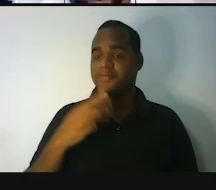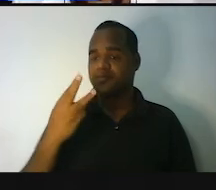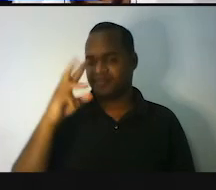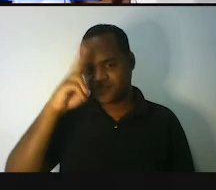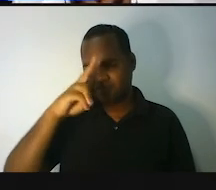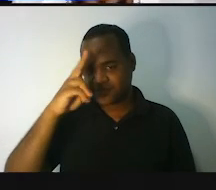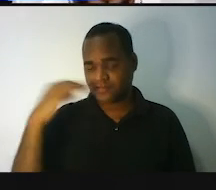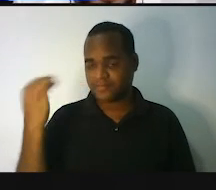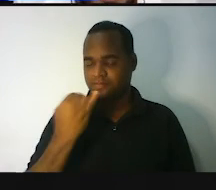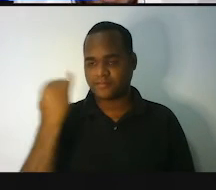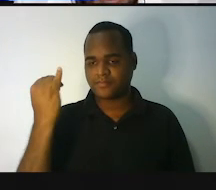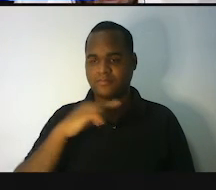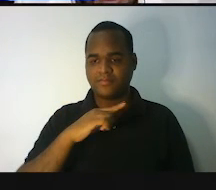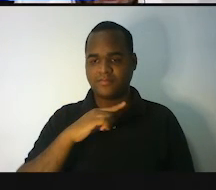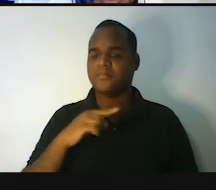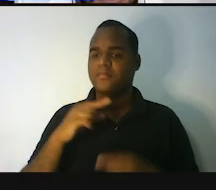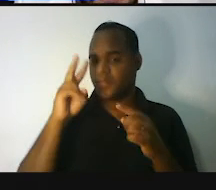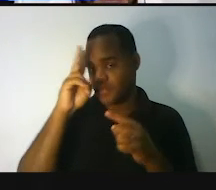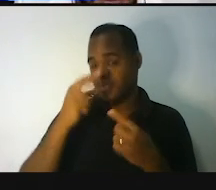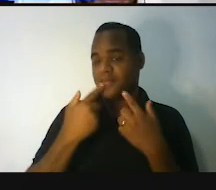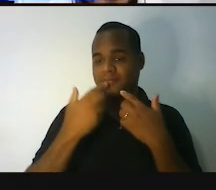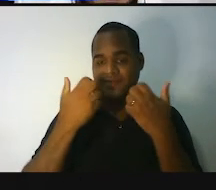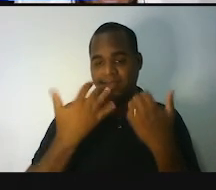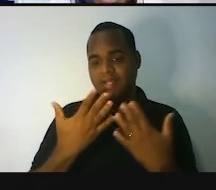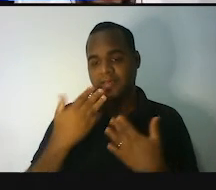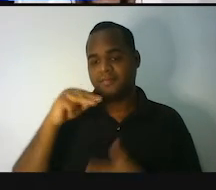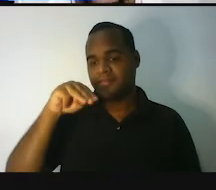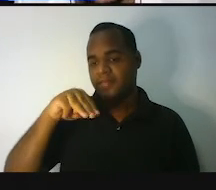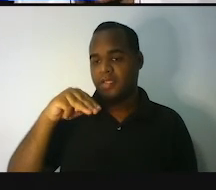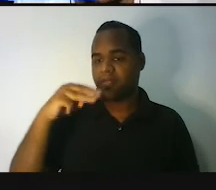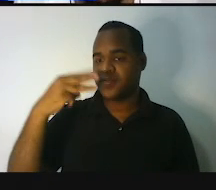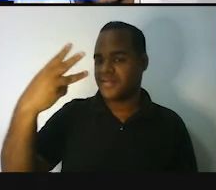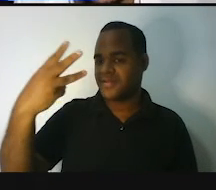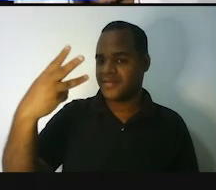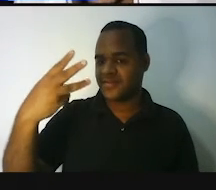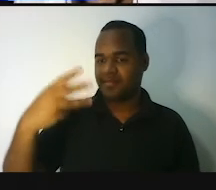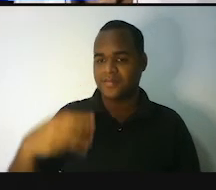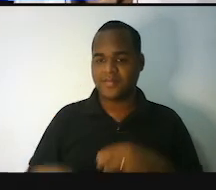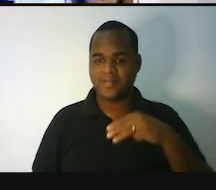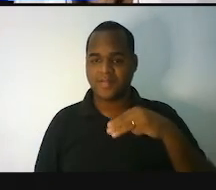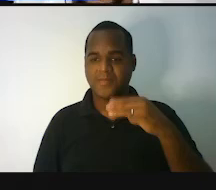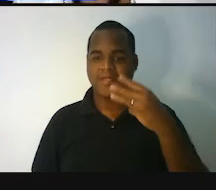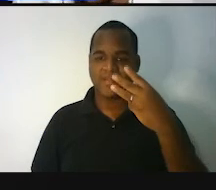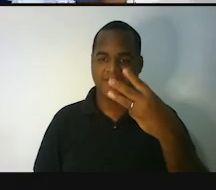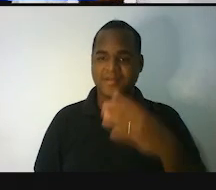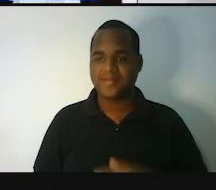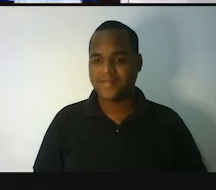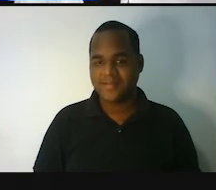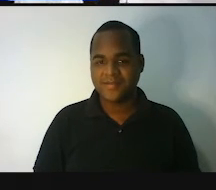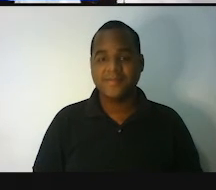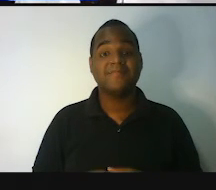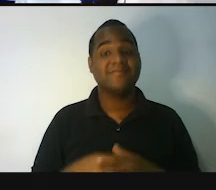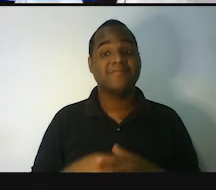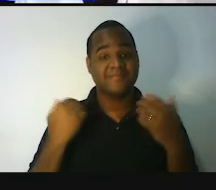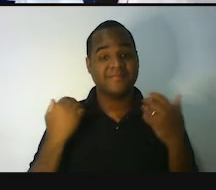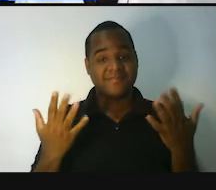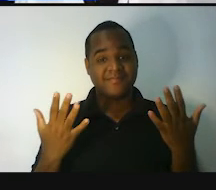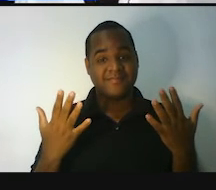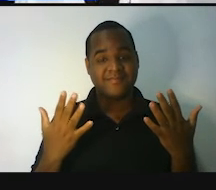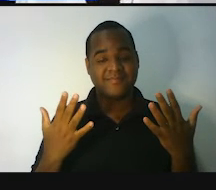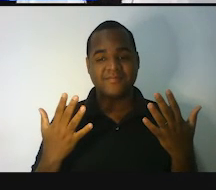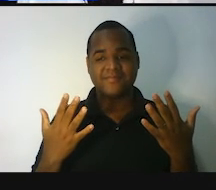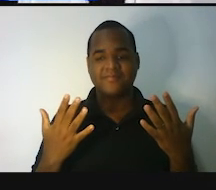lembra do cubo. Então isso aqui, a gente fala metro cúbico. Tá bom? Então,